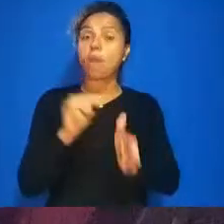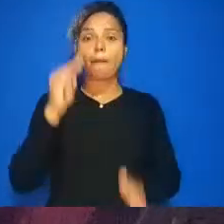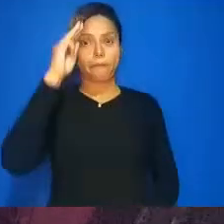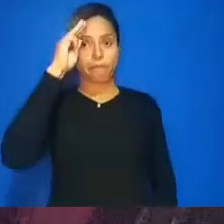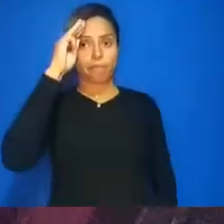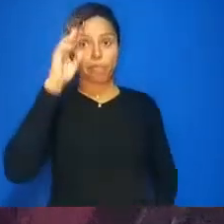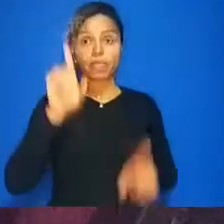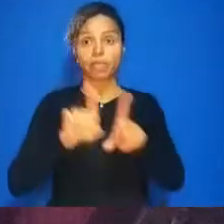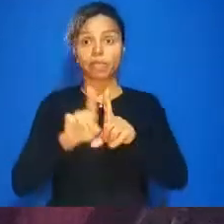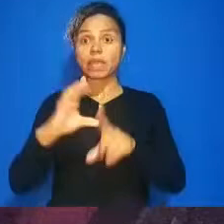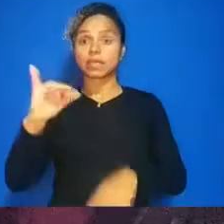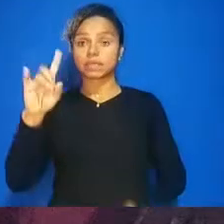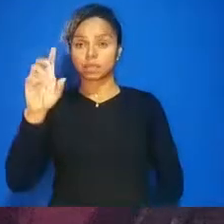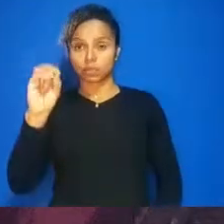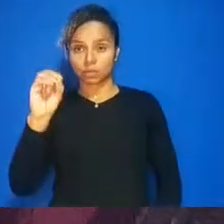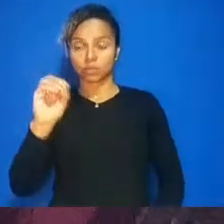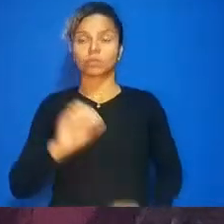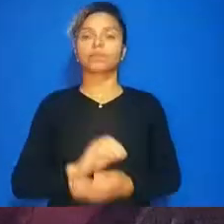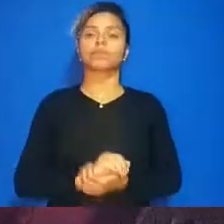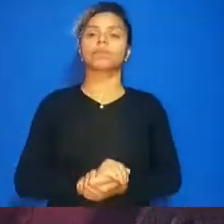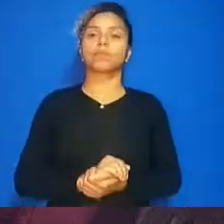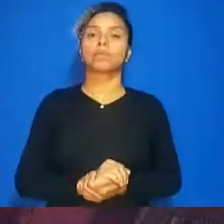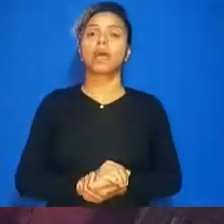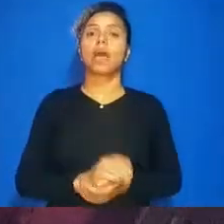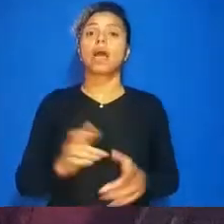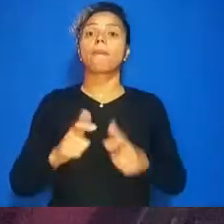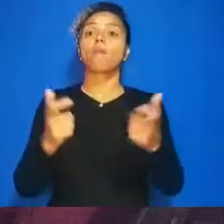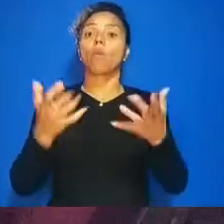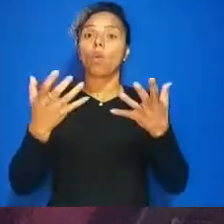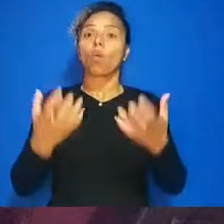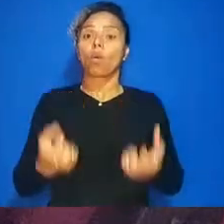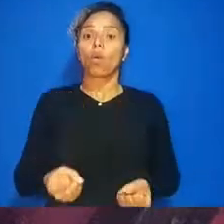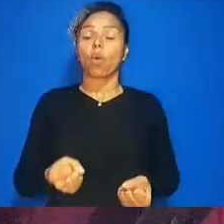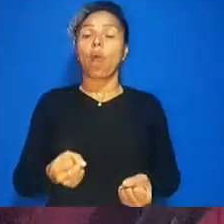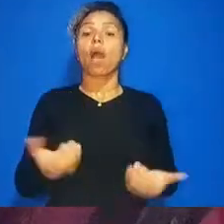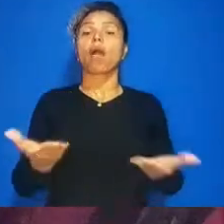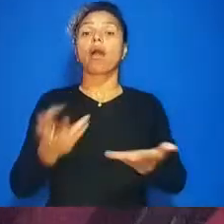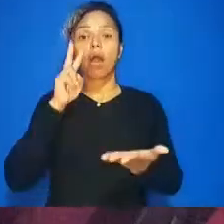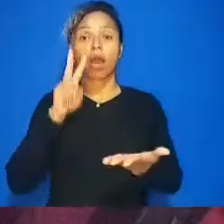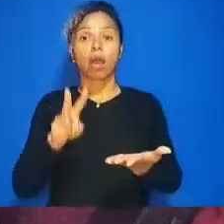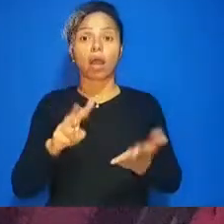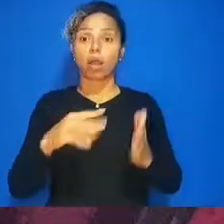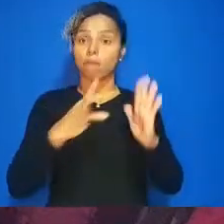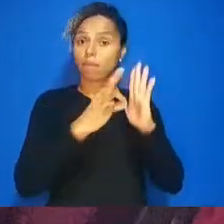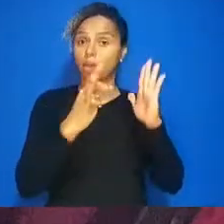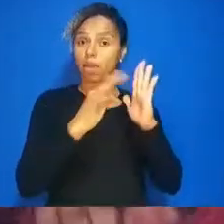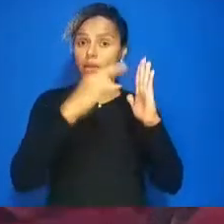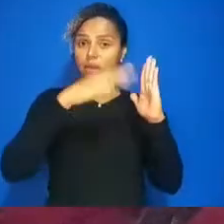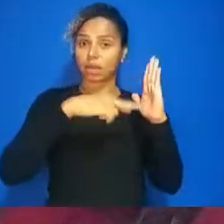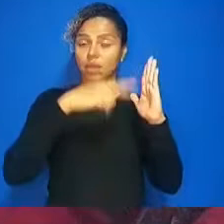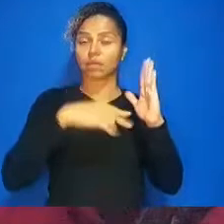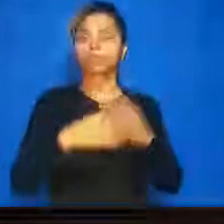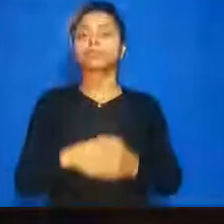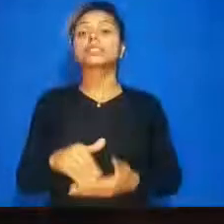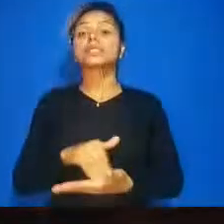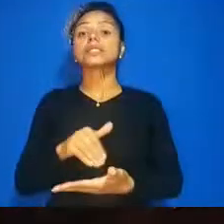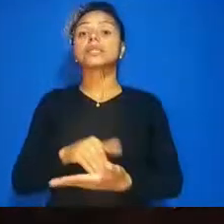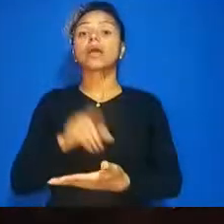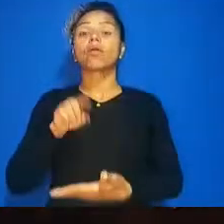legalidade 3 coro maioria simples observação leitura dos pareceres senhor secretário vereador Cido Reis